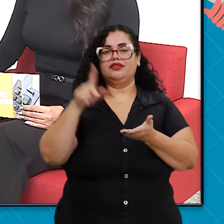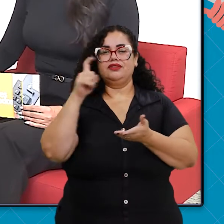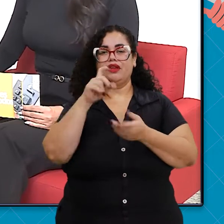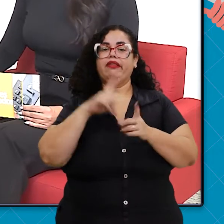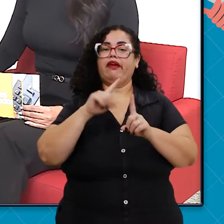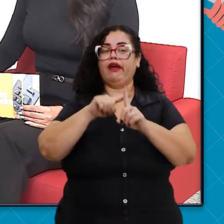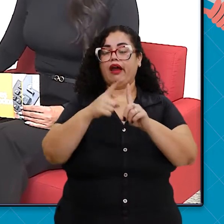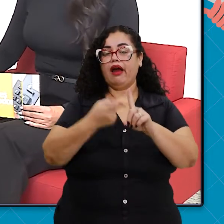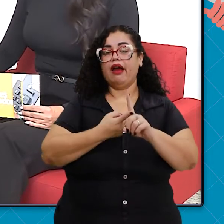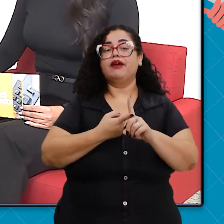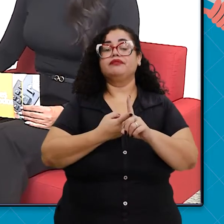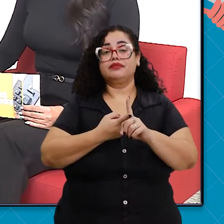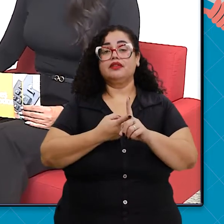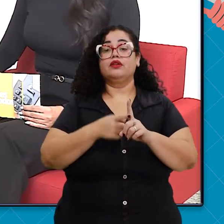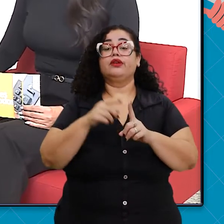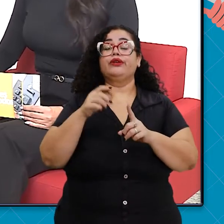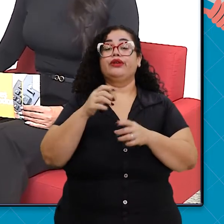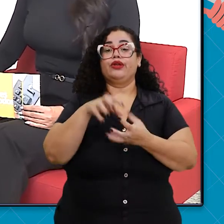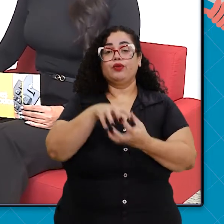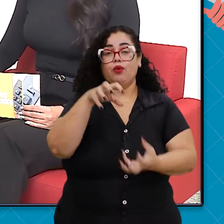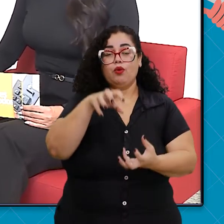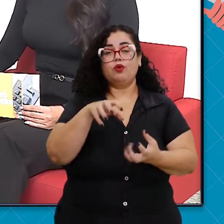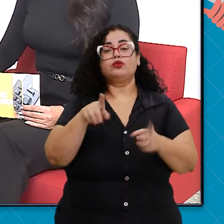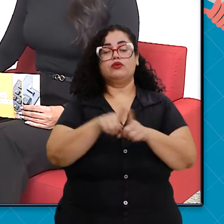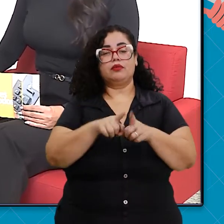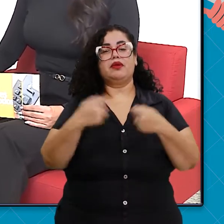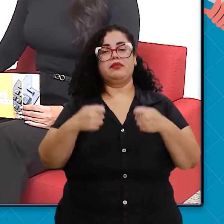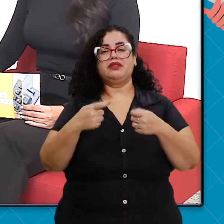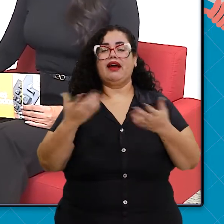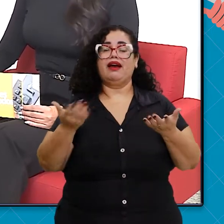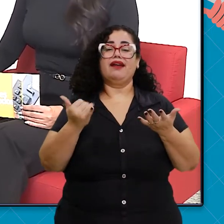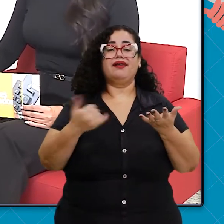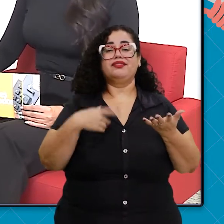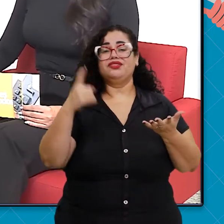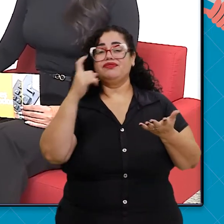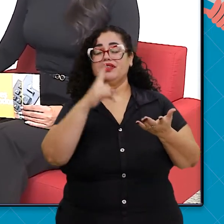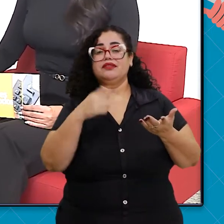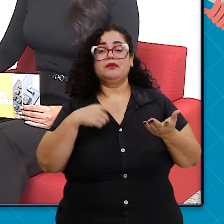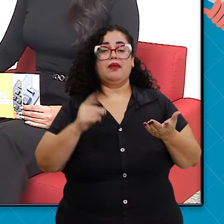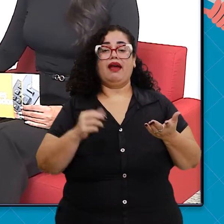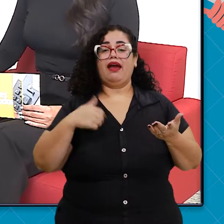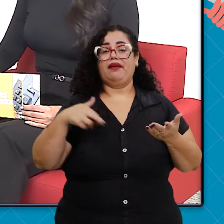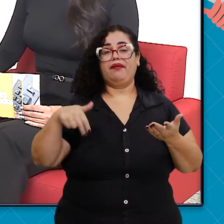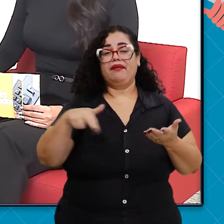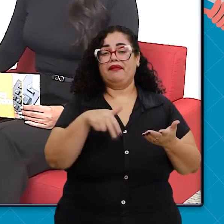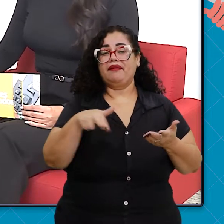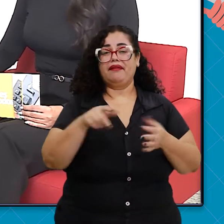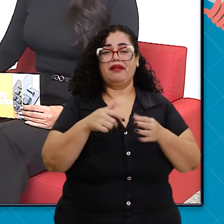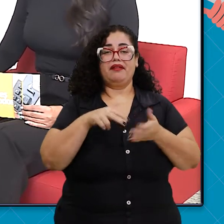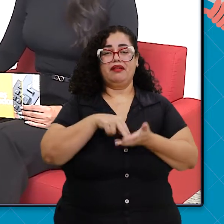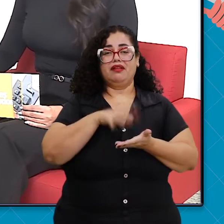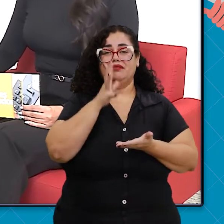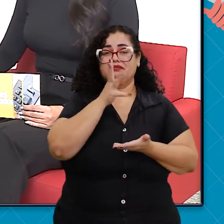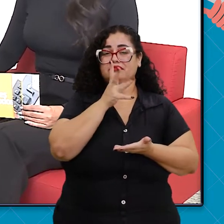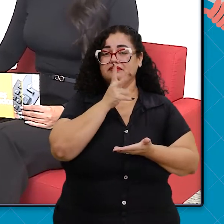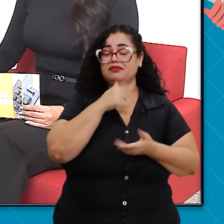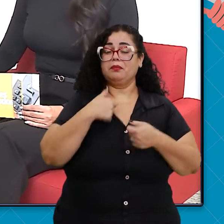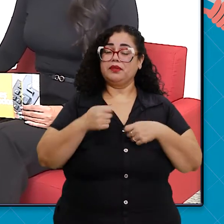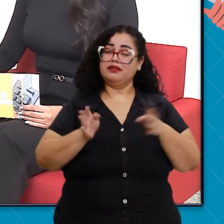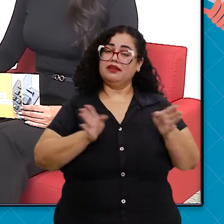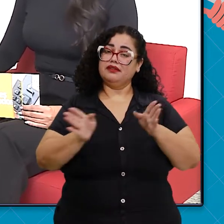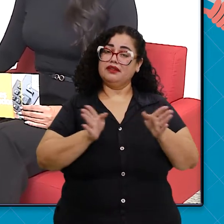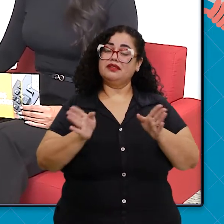gestante, tem também os idosos que também falam, olha, eu não tenho mais o mesmo pico para ficar em pé, eu preciso de uma sessão